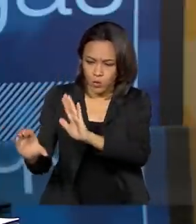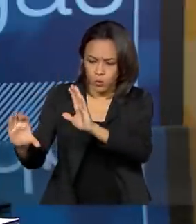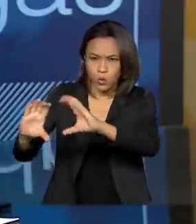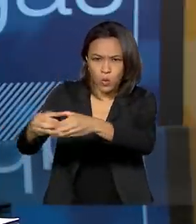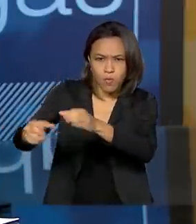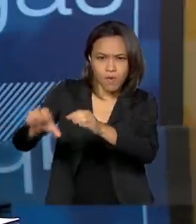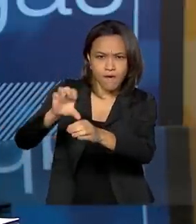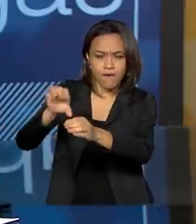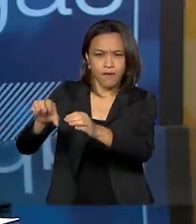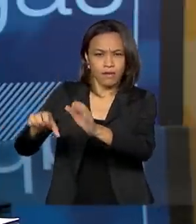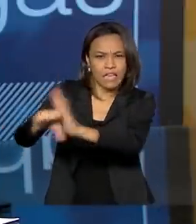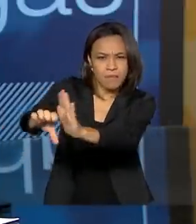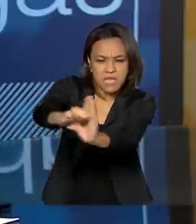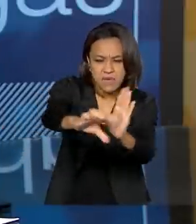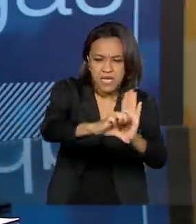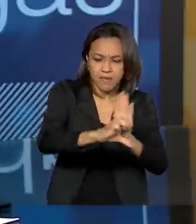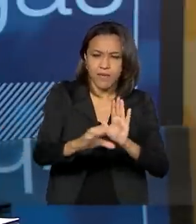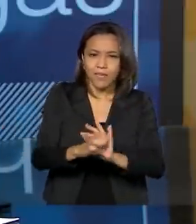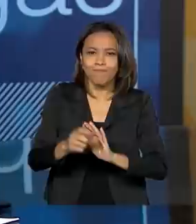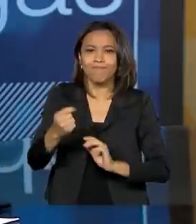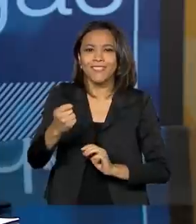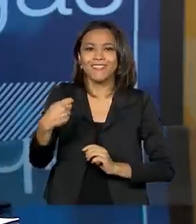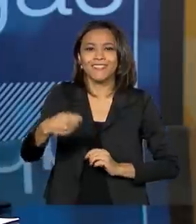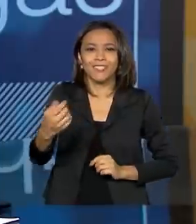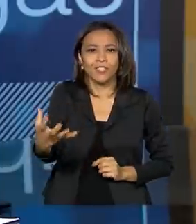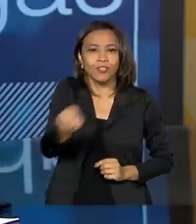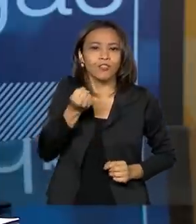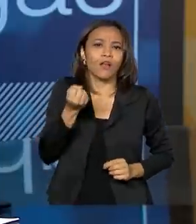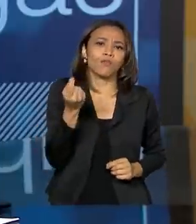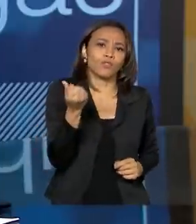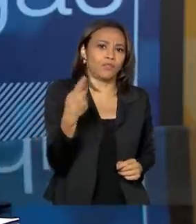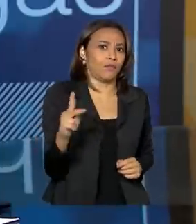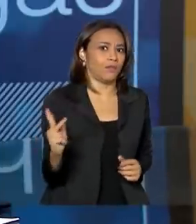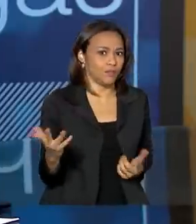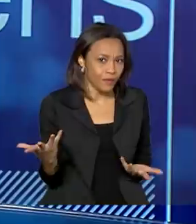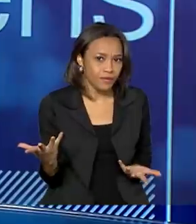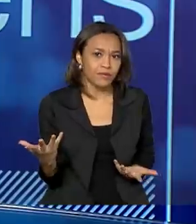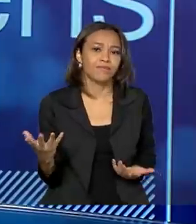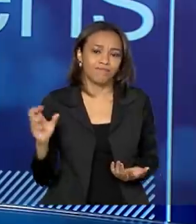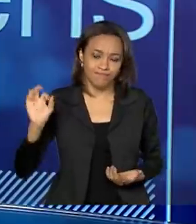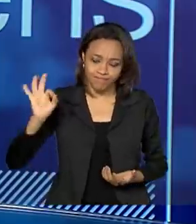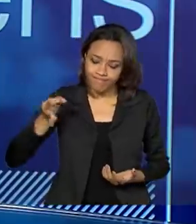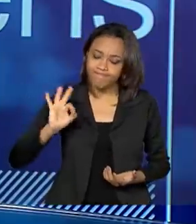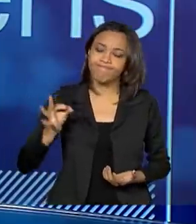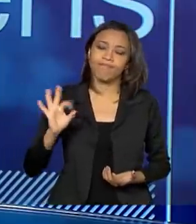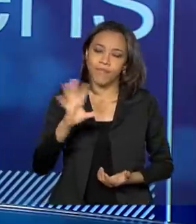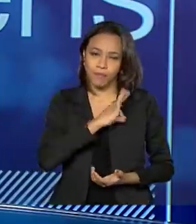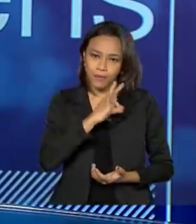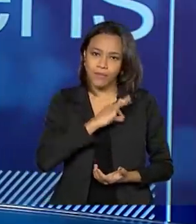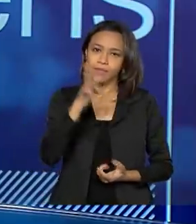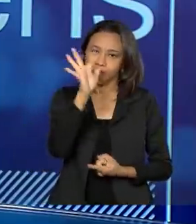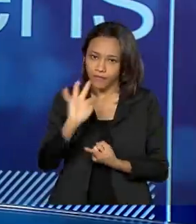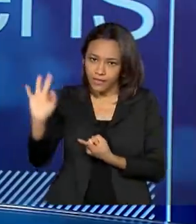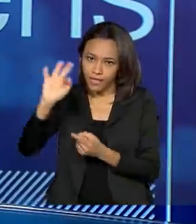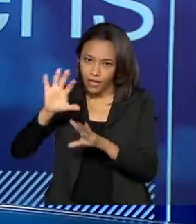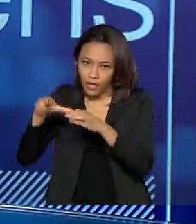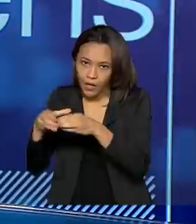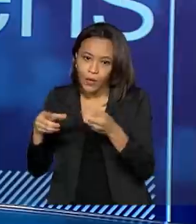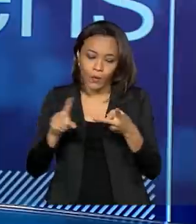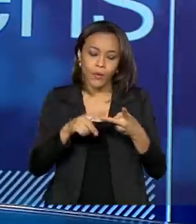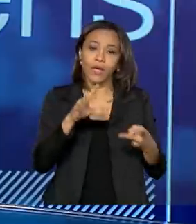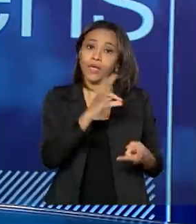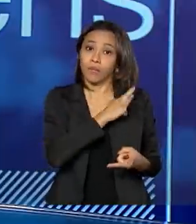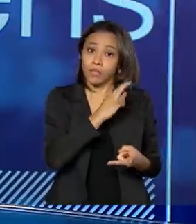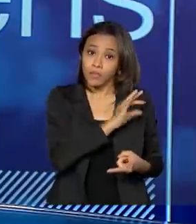combater o bolso deles. A grana que alimenta isso. Exatamente. A Polícia Federal e as Polícias Civistas estão trabalhando